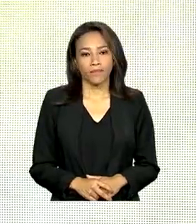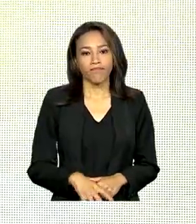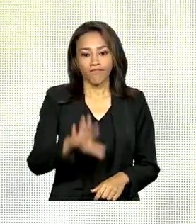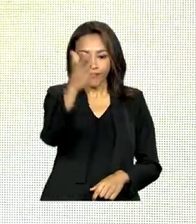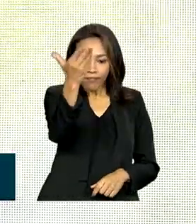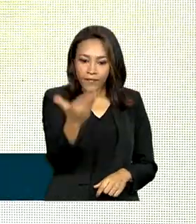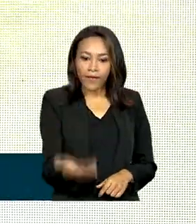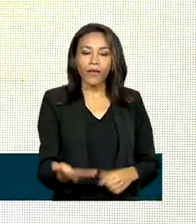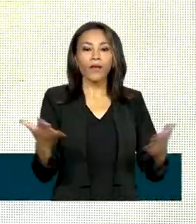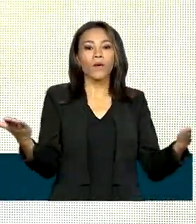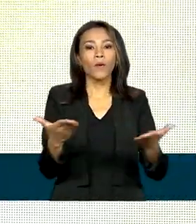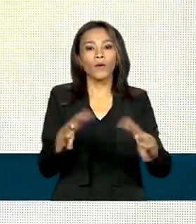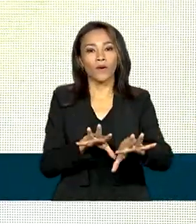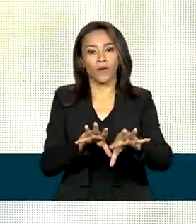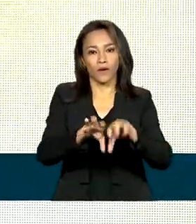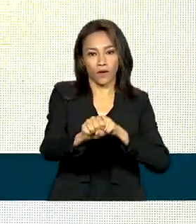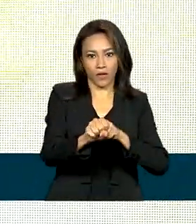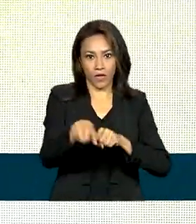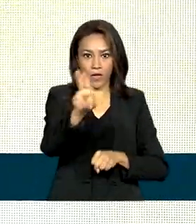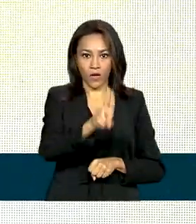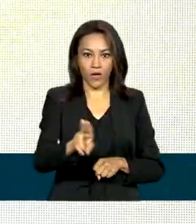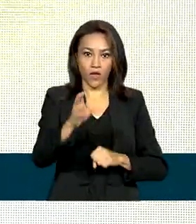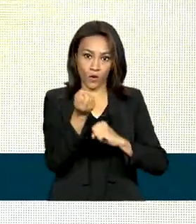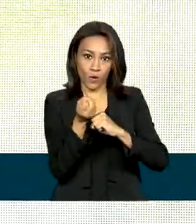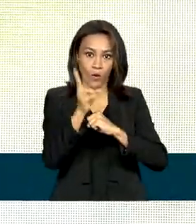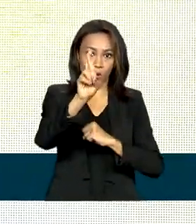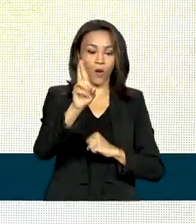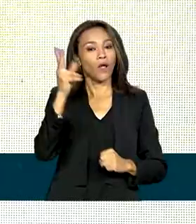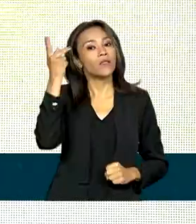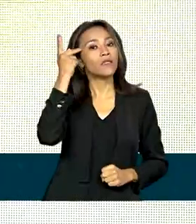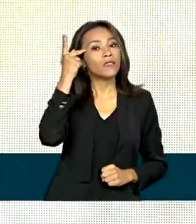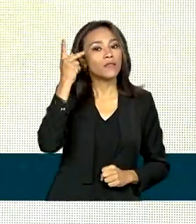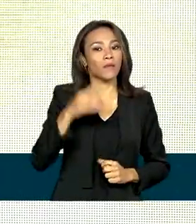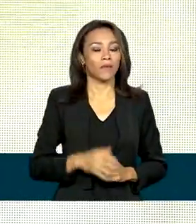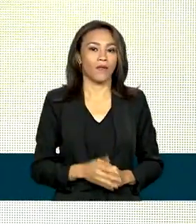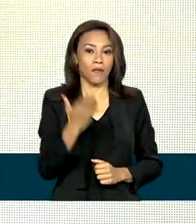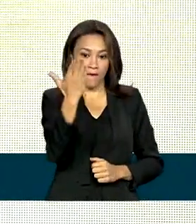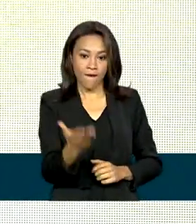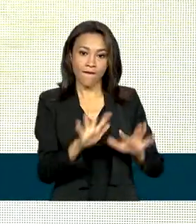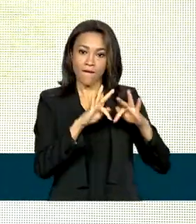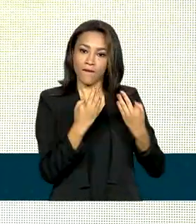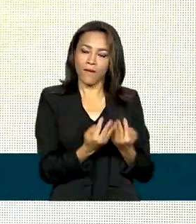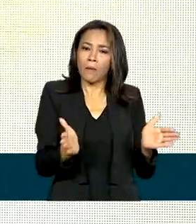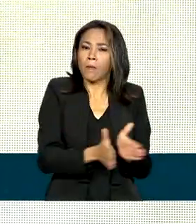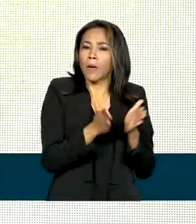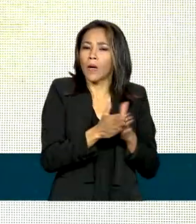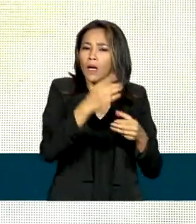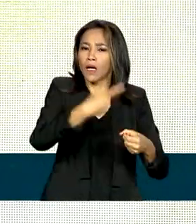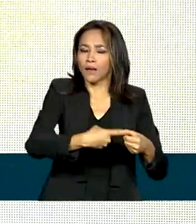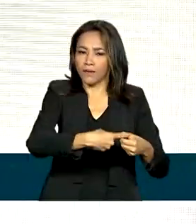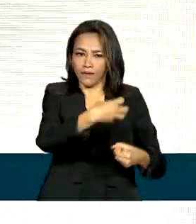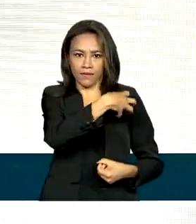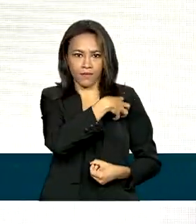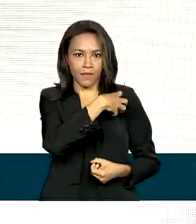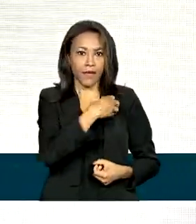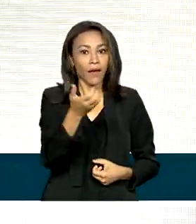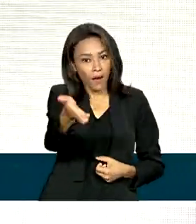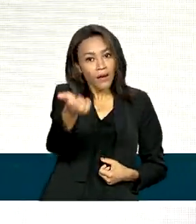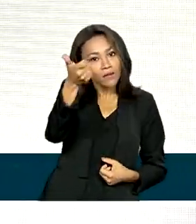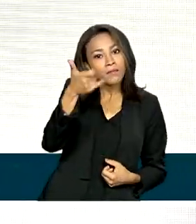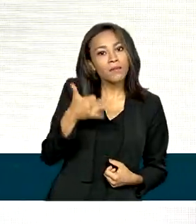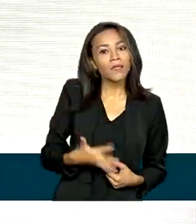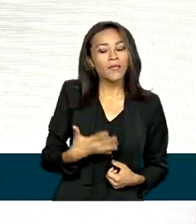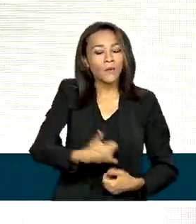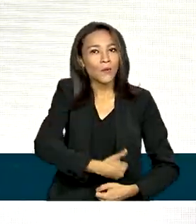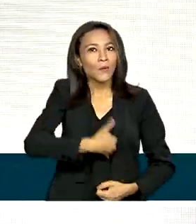Isamara hoje tem doutorado pela Universidade de São Paulo. De família pobre do interior da Bahia, ela conta